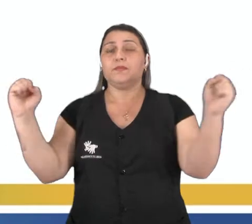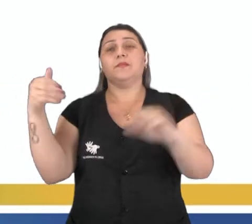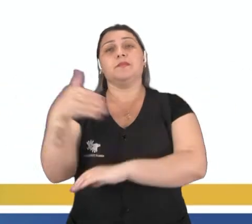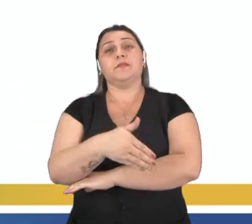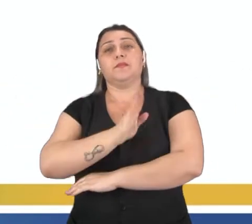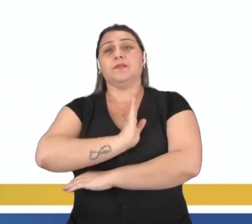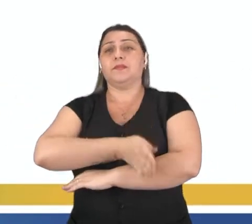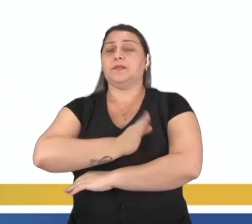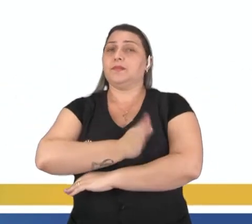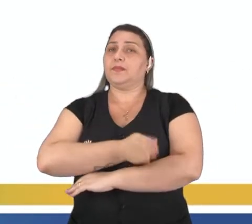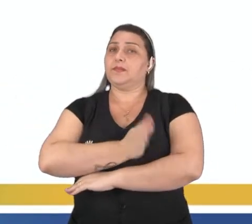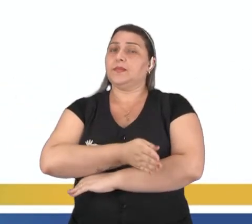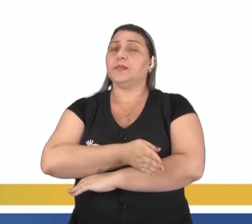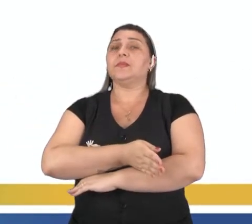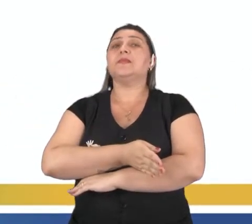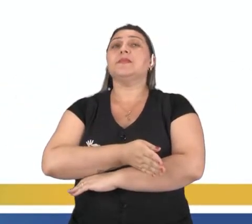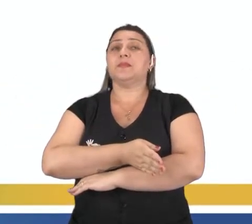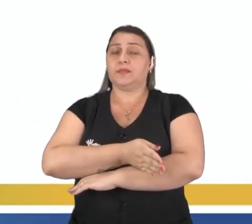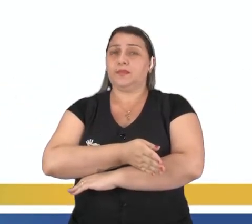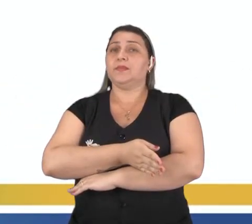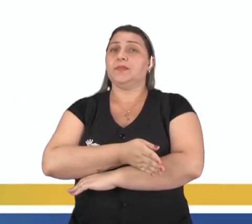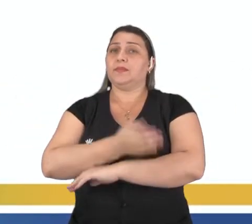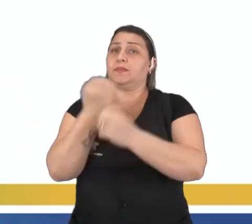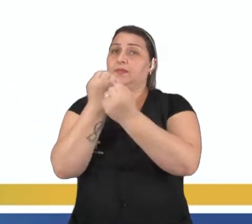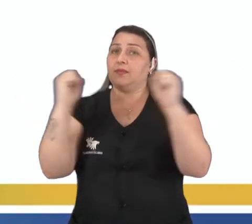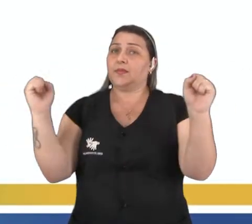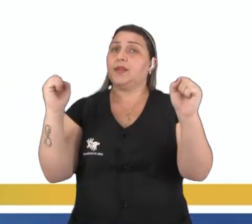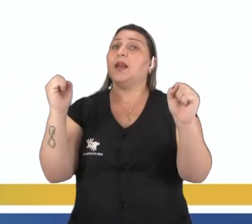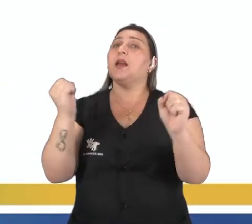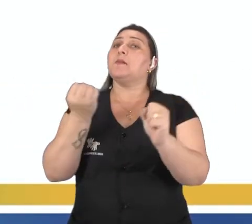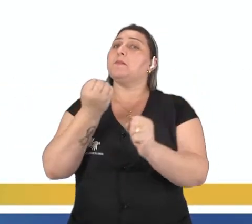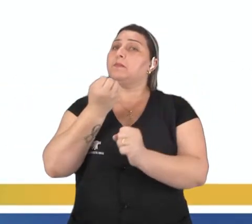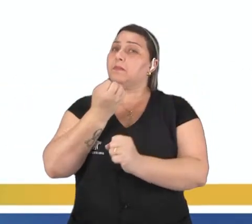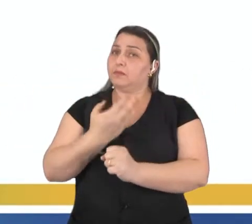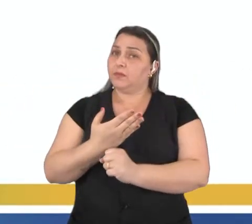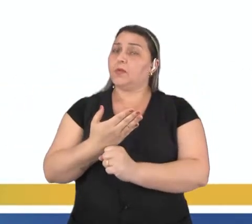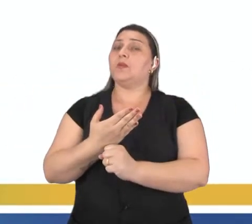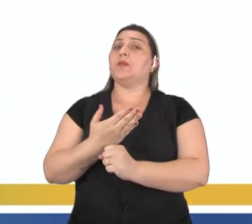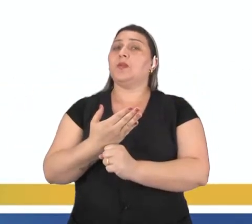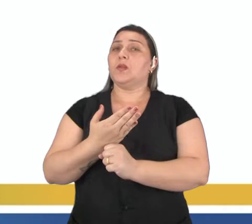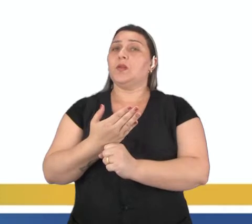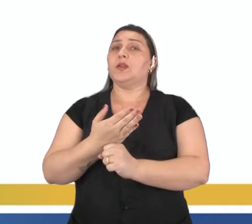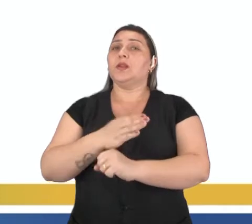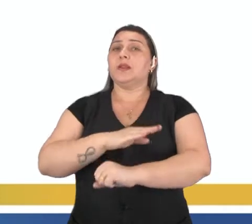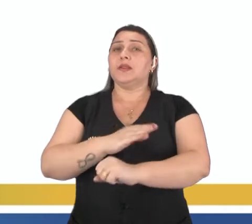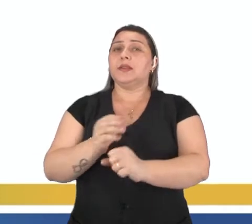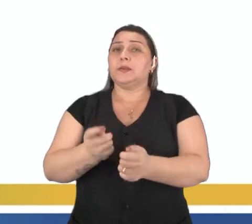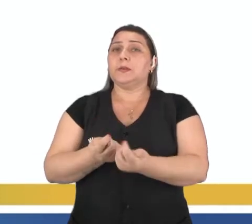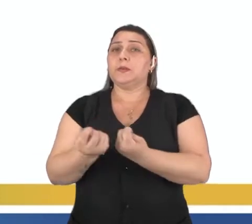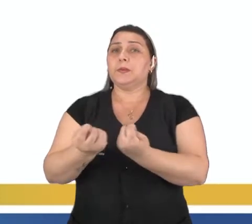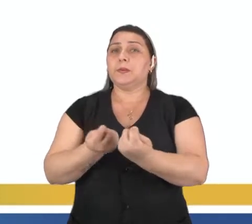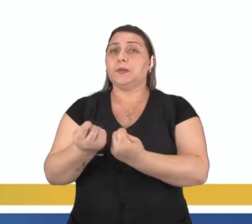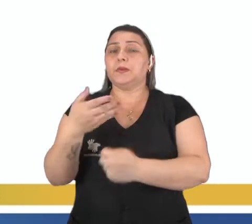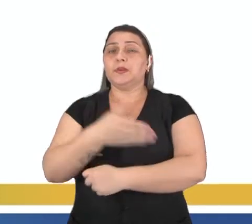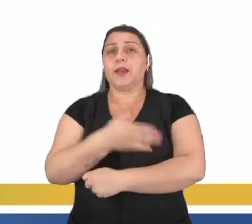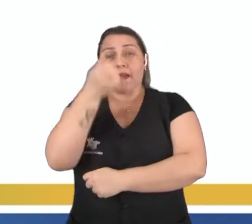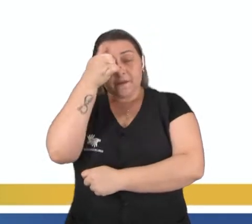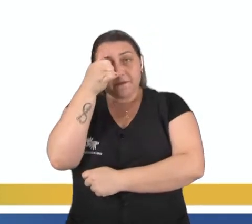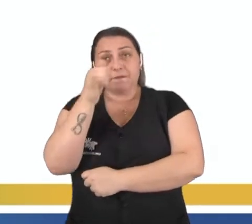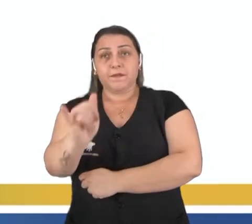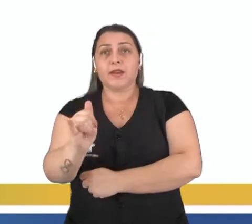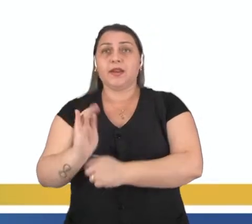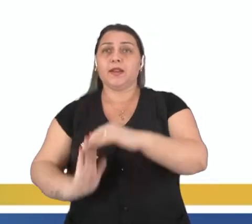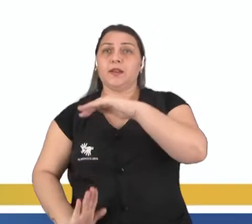frequência cardíaca indica se a intensidade da atividade é adequada. Controlando a frequência, você também evita